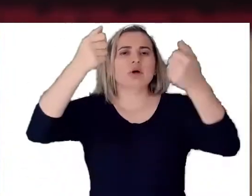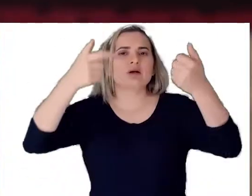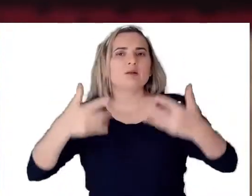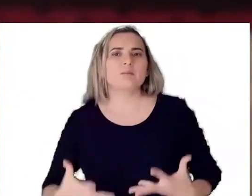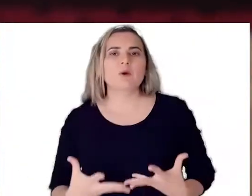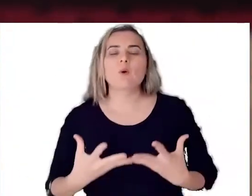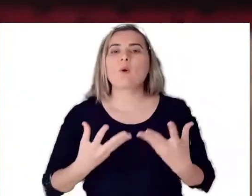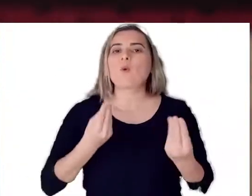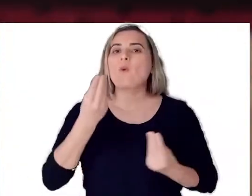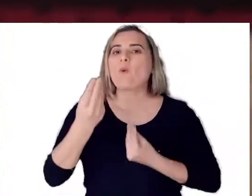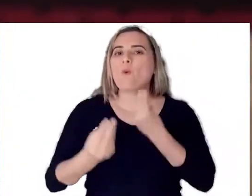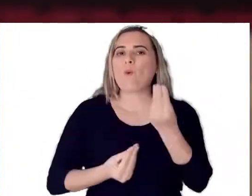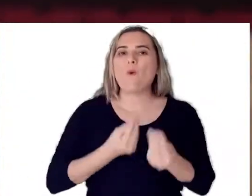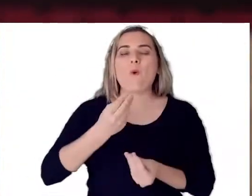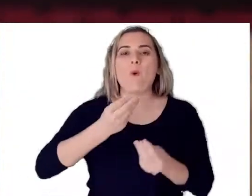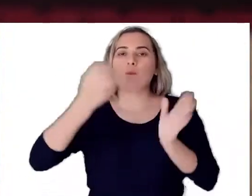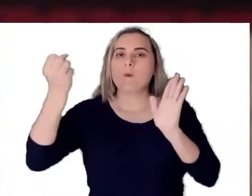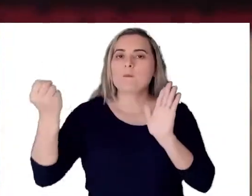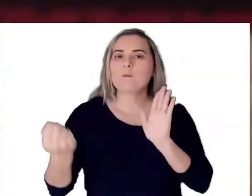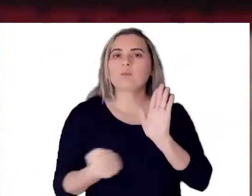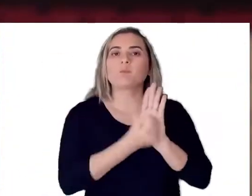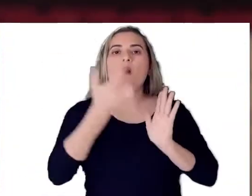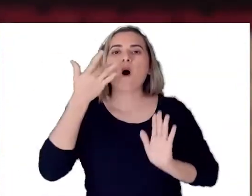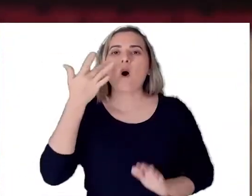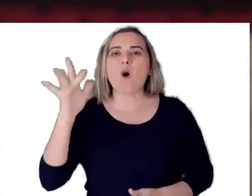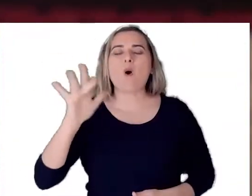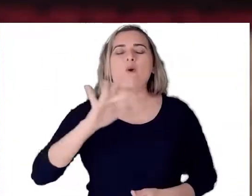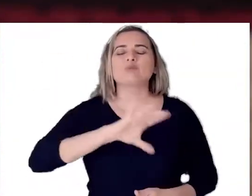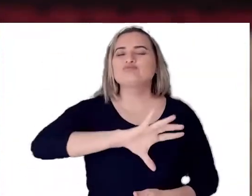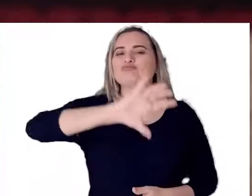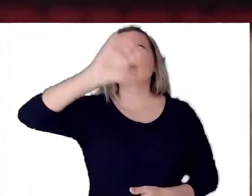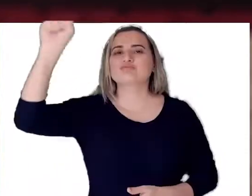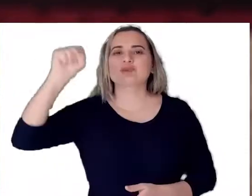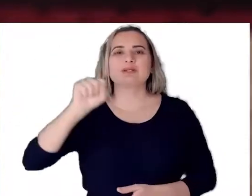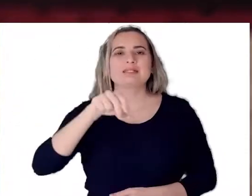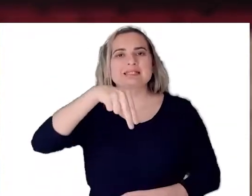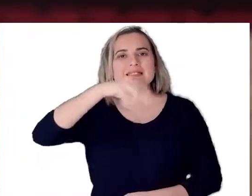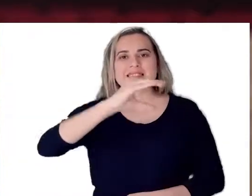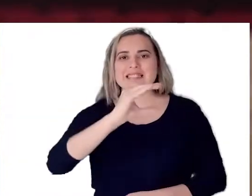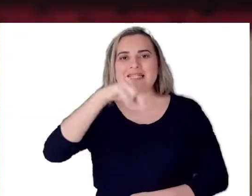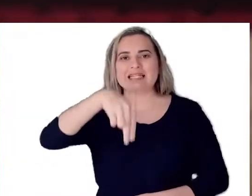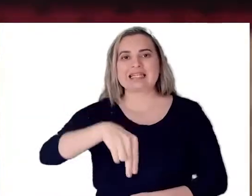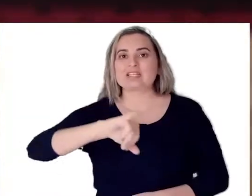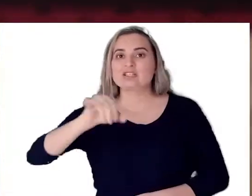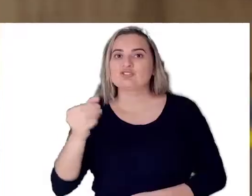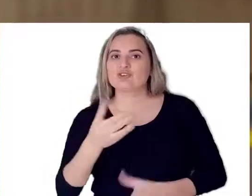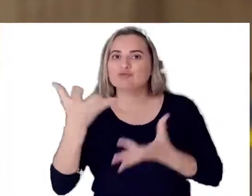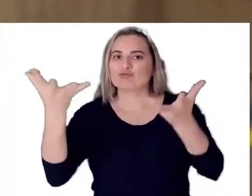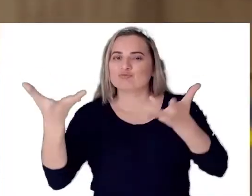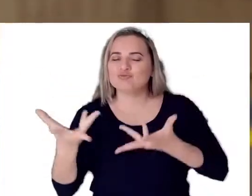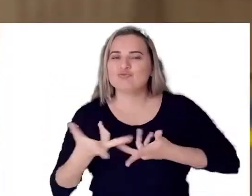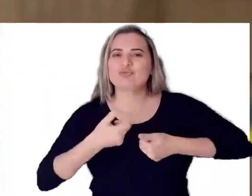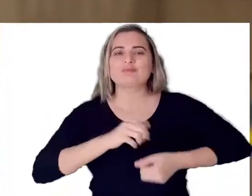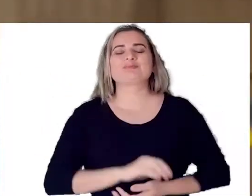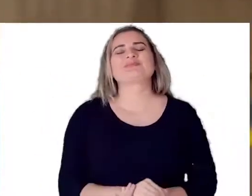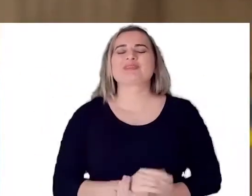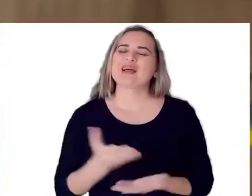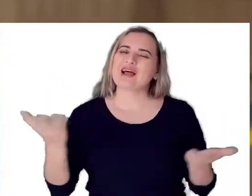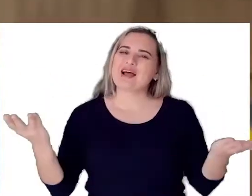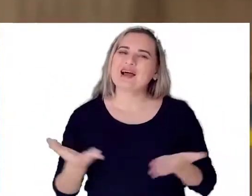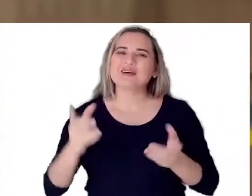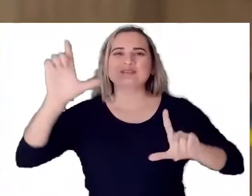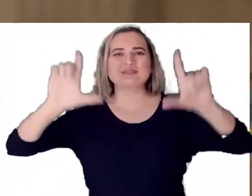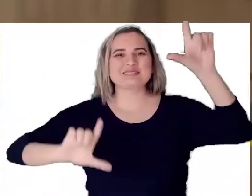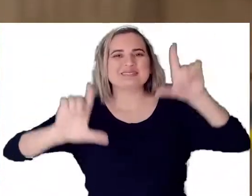fala sobre o selo ouro conquistado pelo Regional Potiguar no prêmio CNJ de qualidade. Tudo isso você